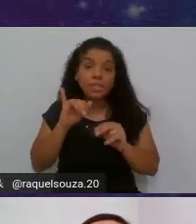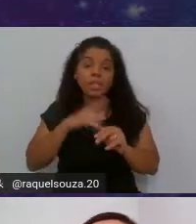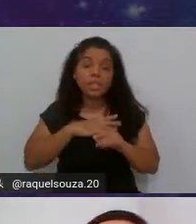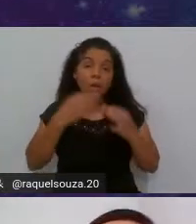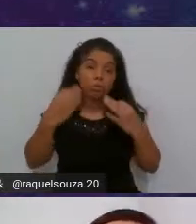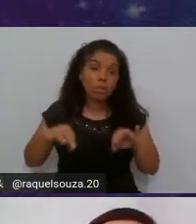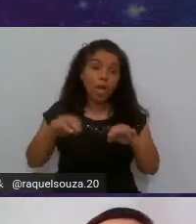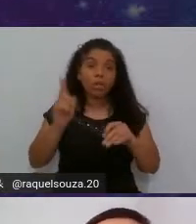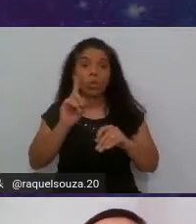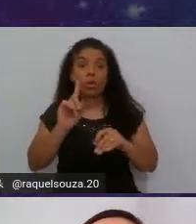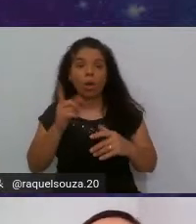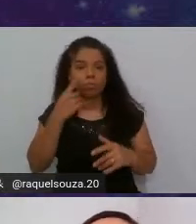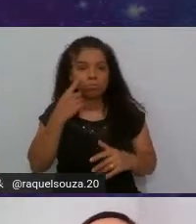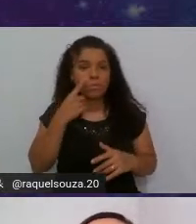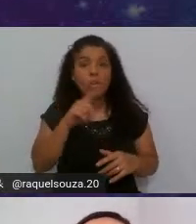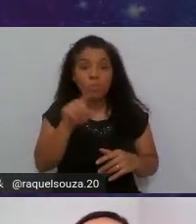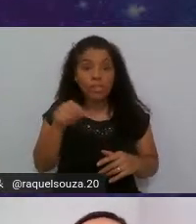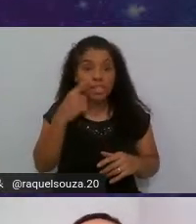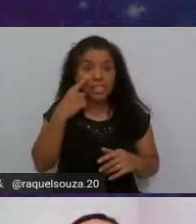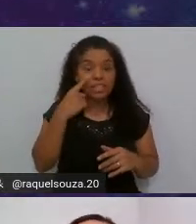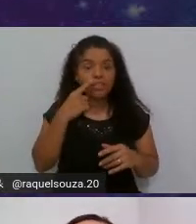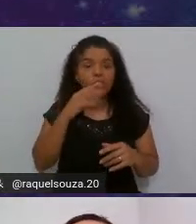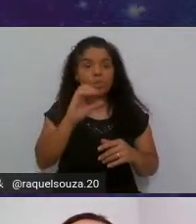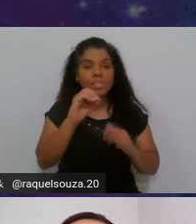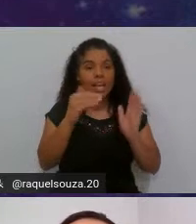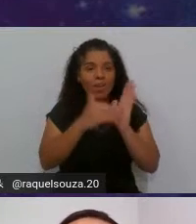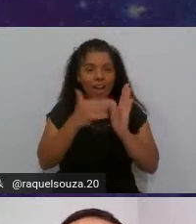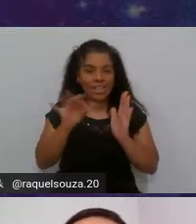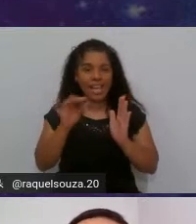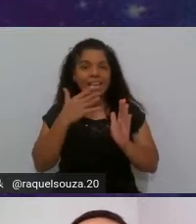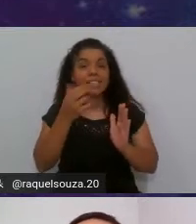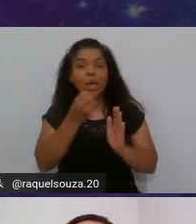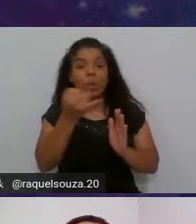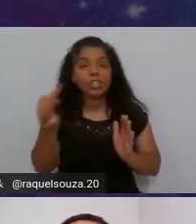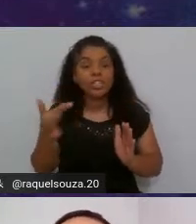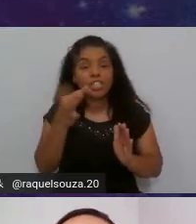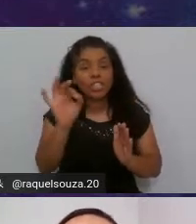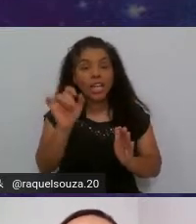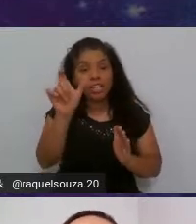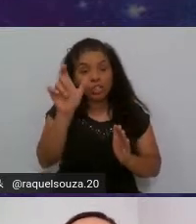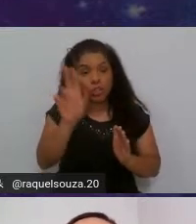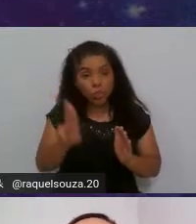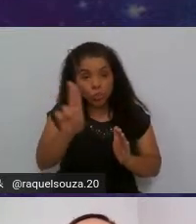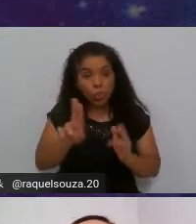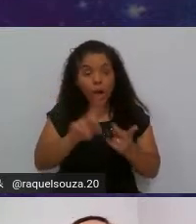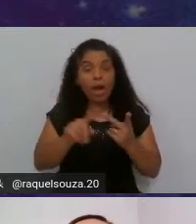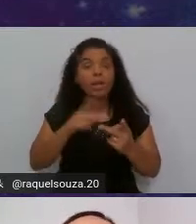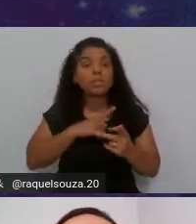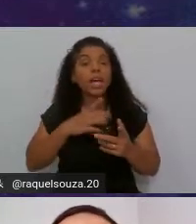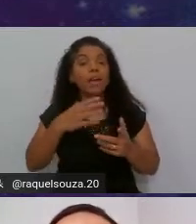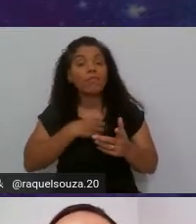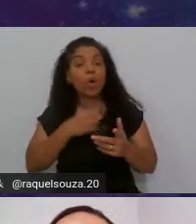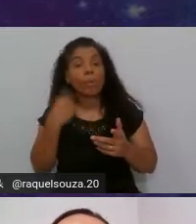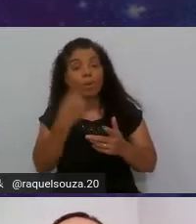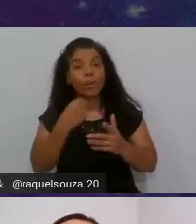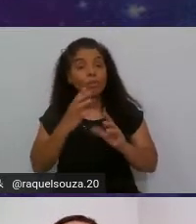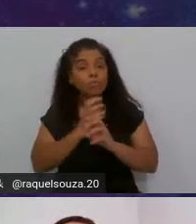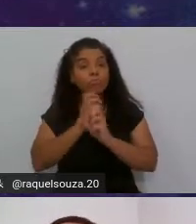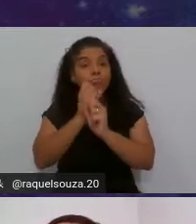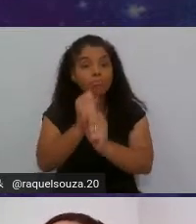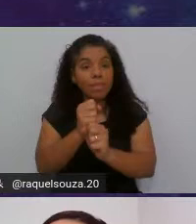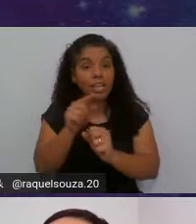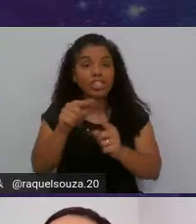certo ou não vocês viram que veio do 0 ao 10 quantidade de 10 de usuários e a forma que iremos medir